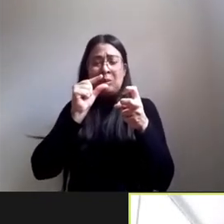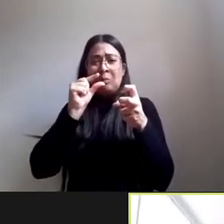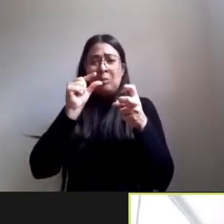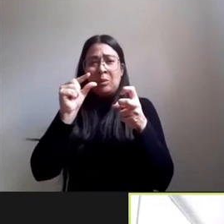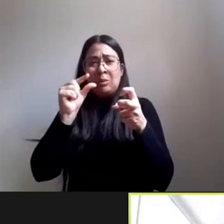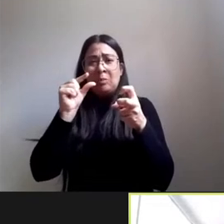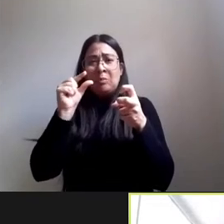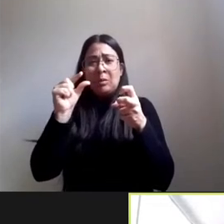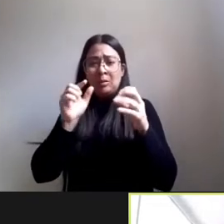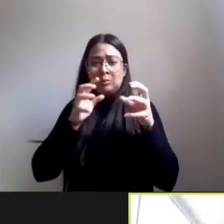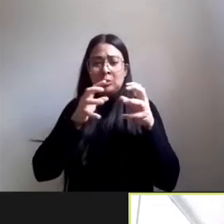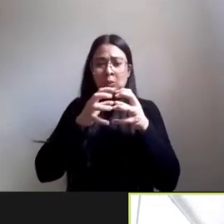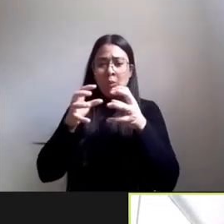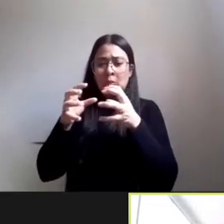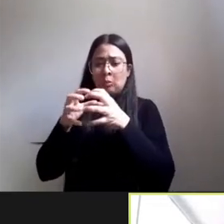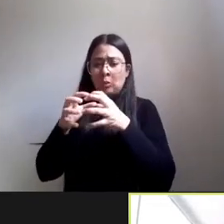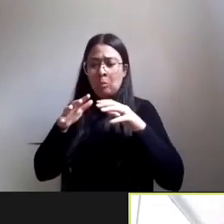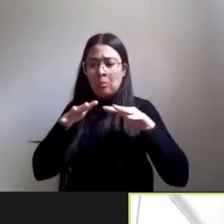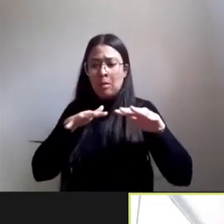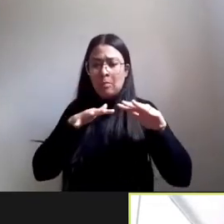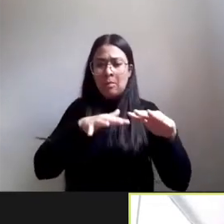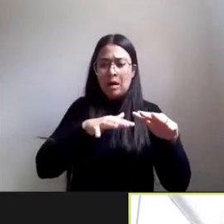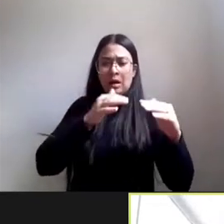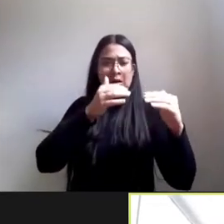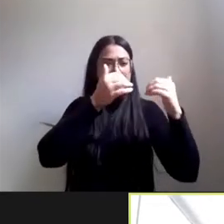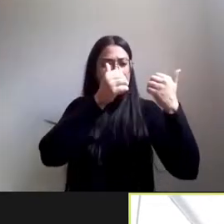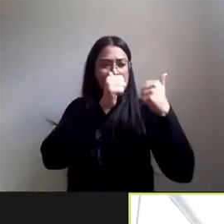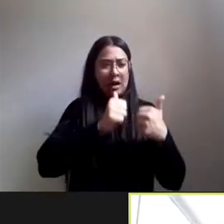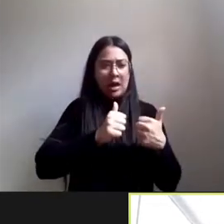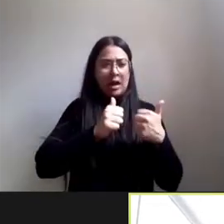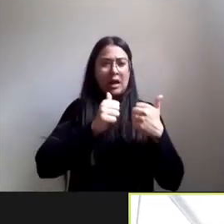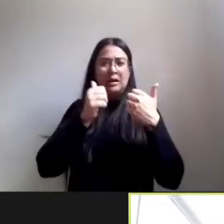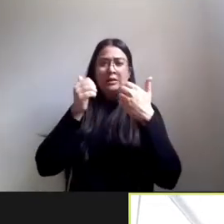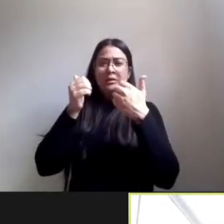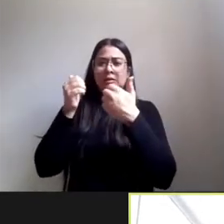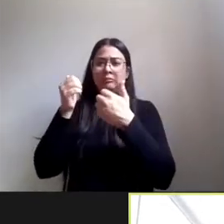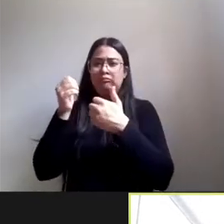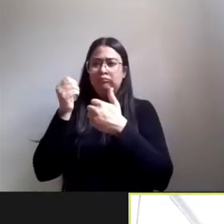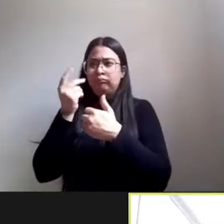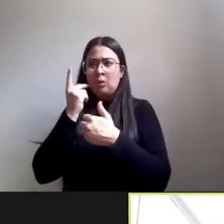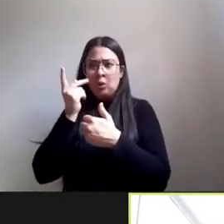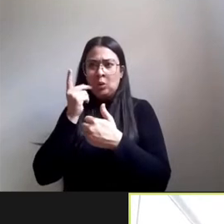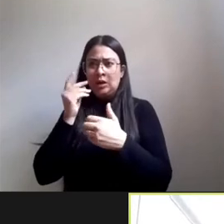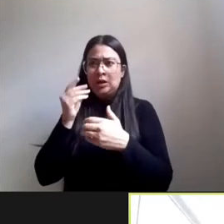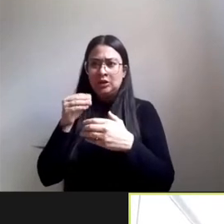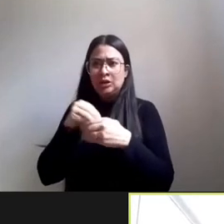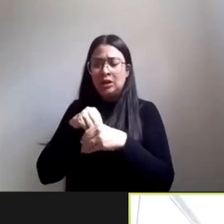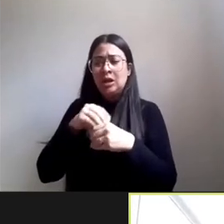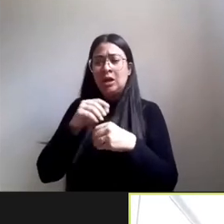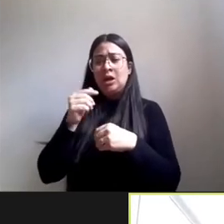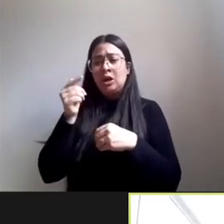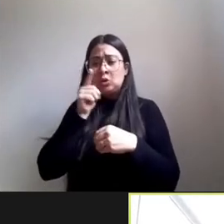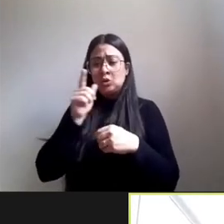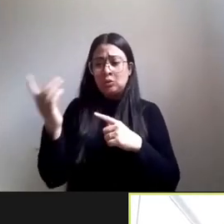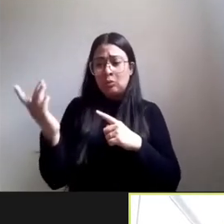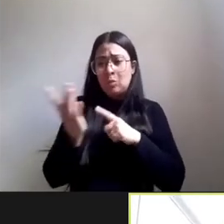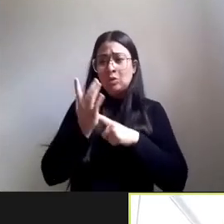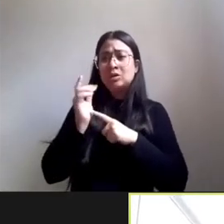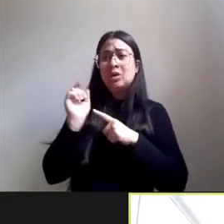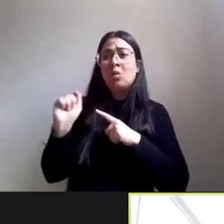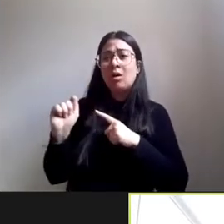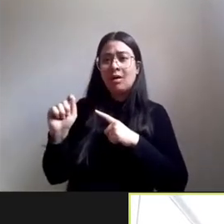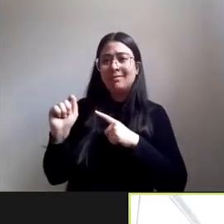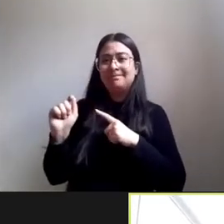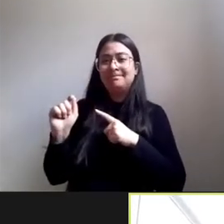interpretativos sejam né de incidência política que consigam nos mostrar o que